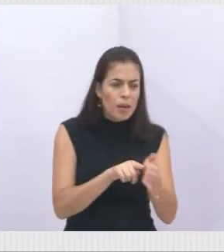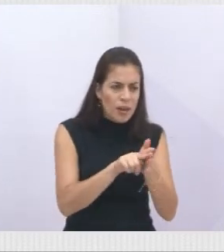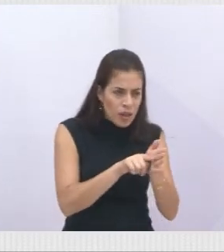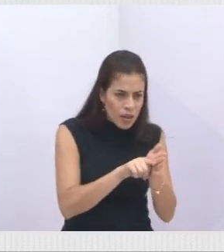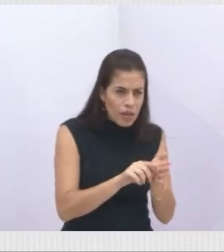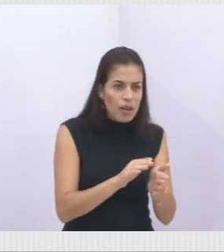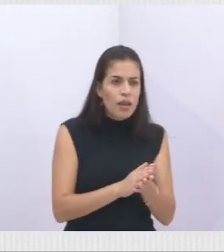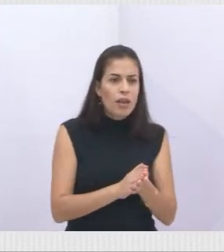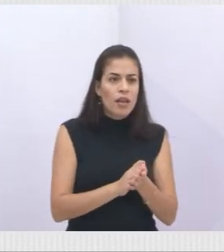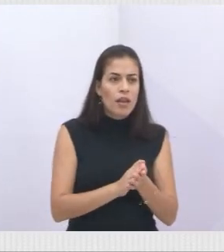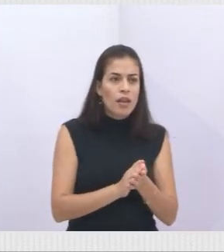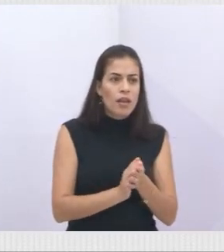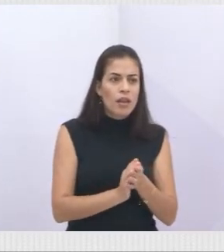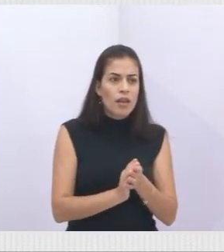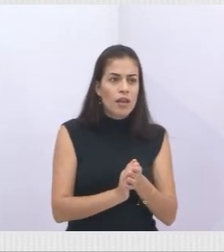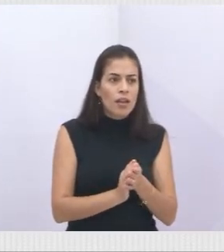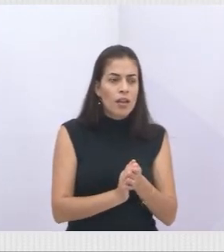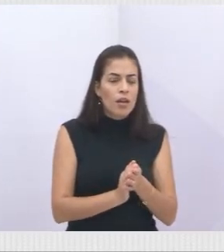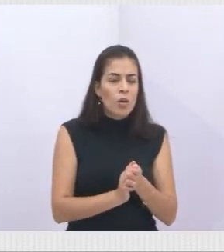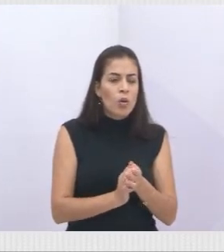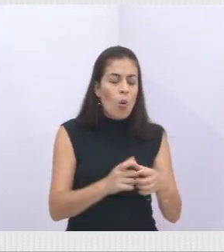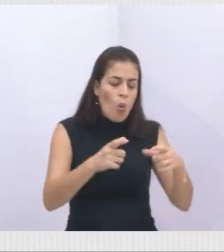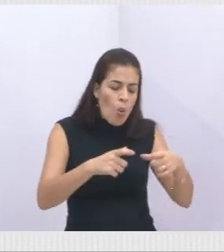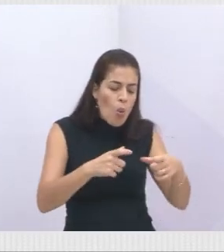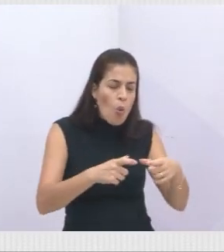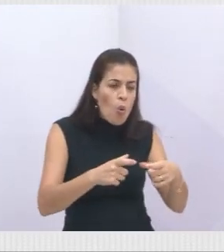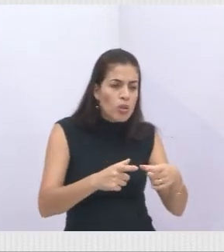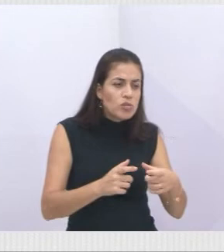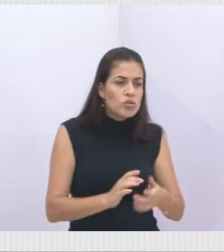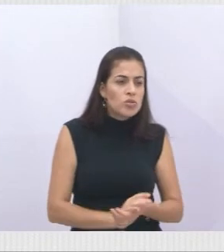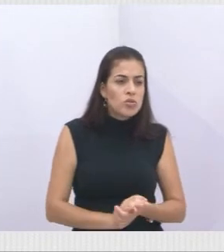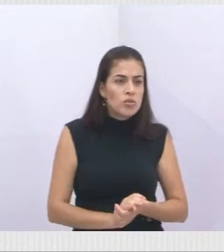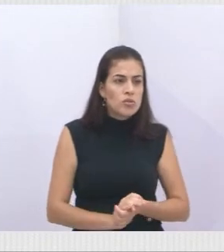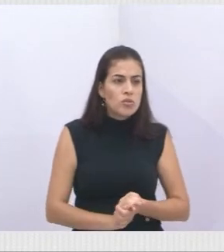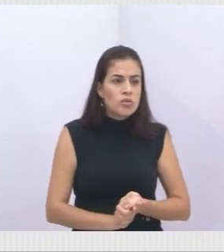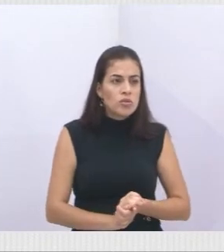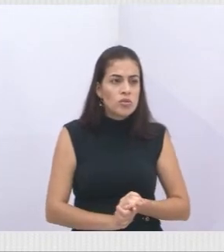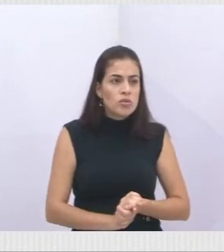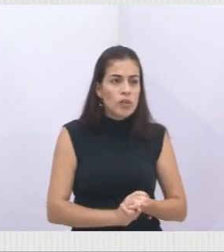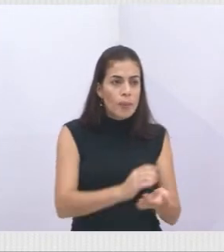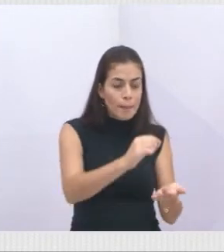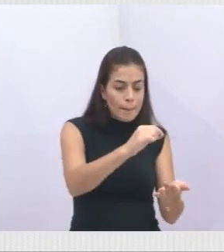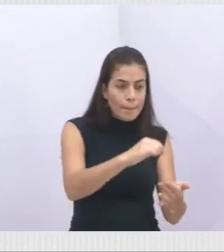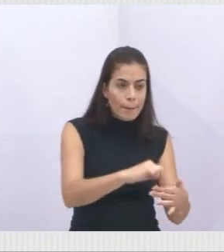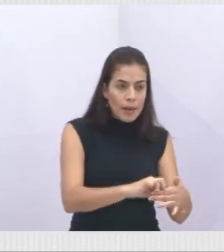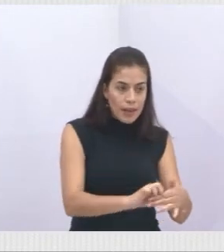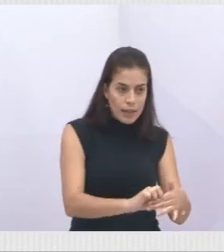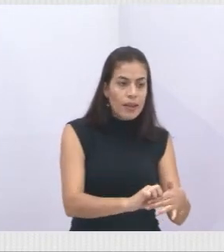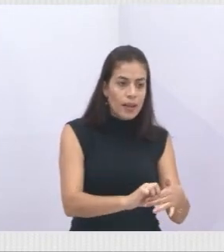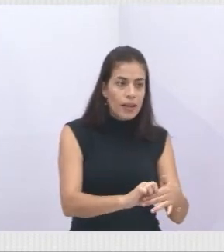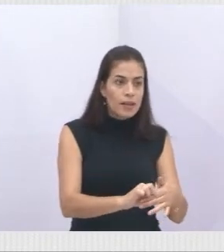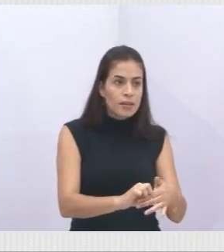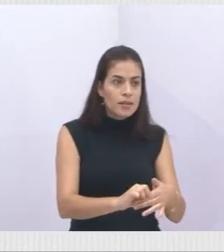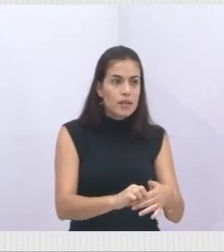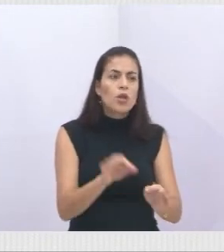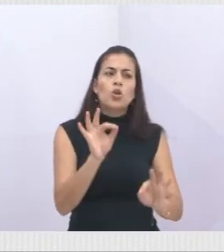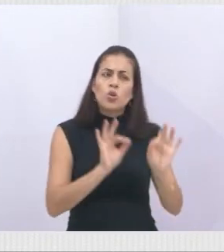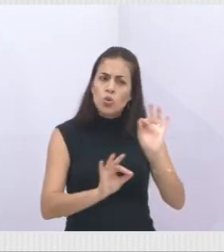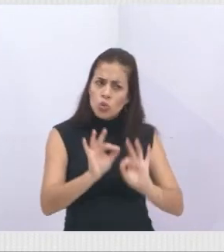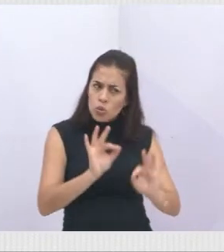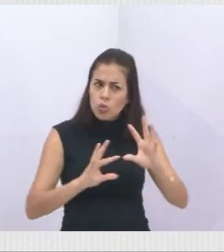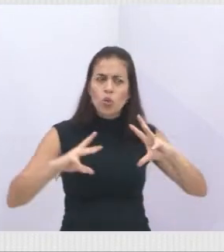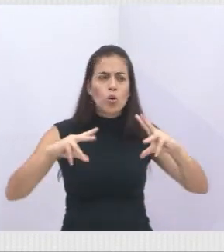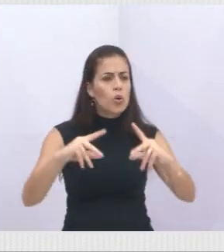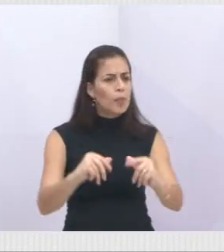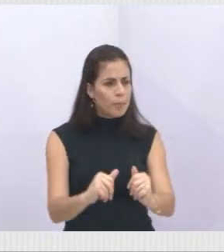geoespacial e é identificado os locais. Então, quer dizer, não é um plantio que é feito aleatoriamente, é tudo planejado